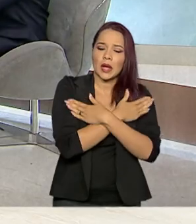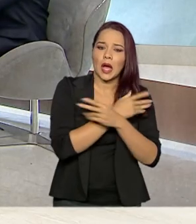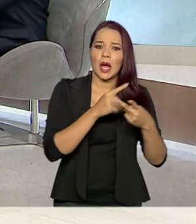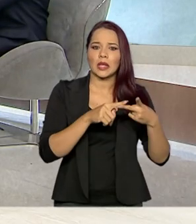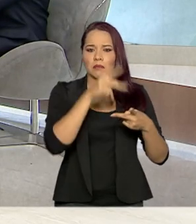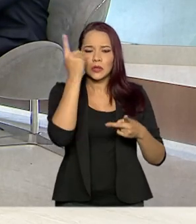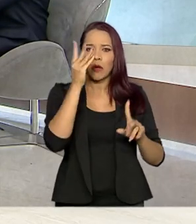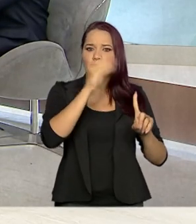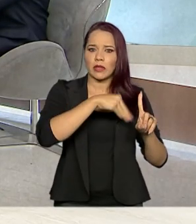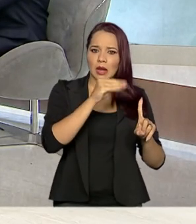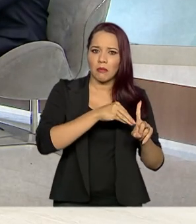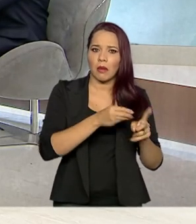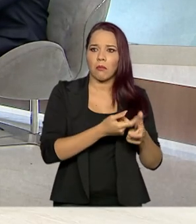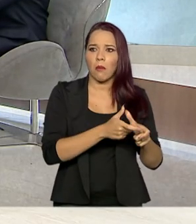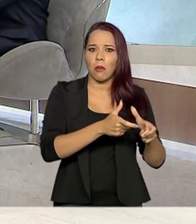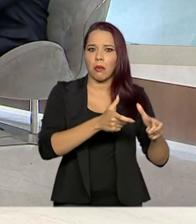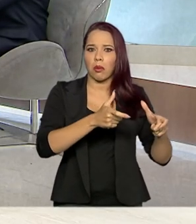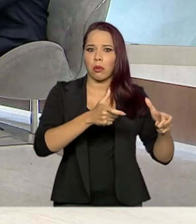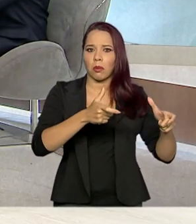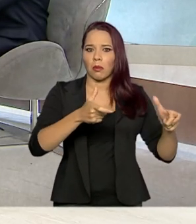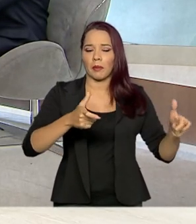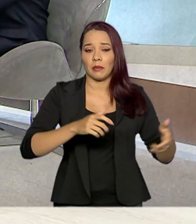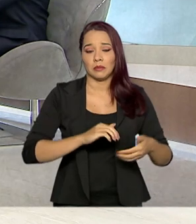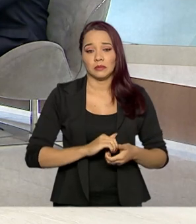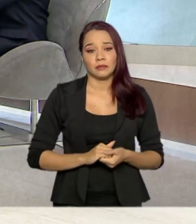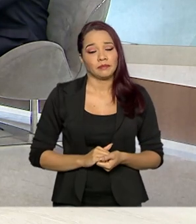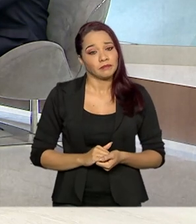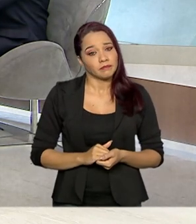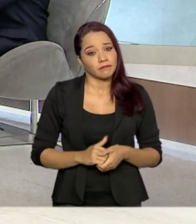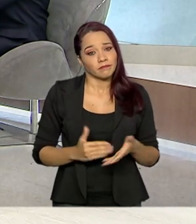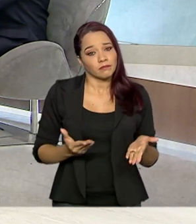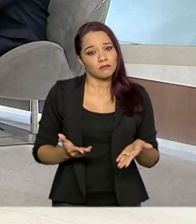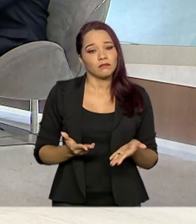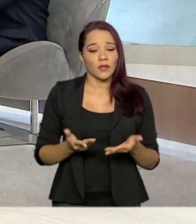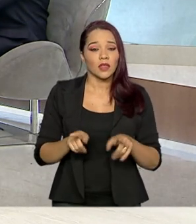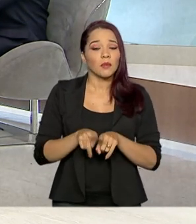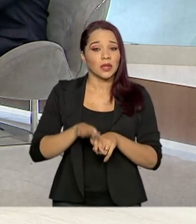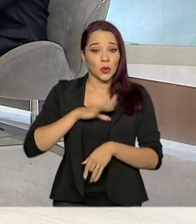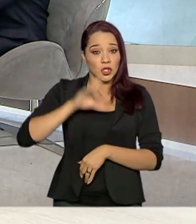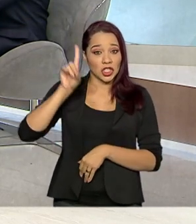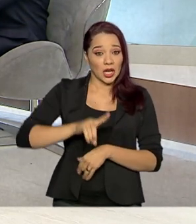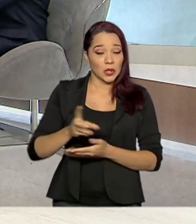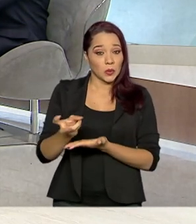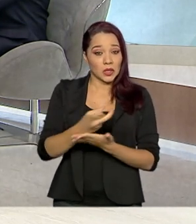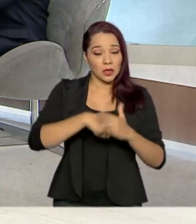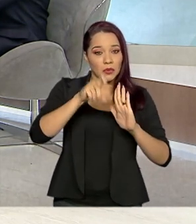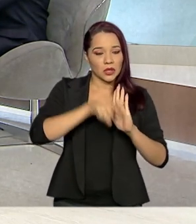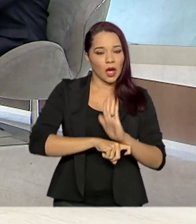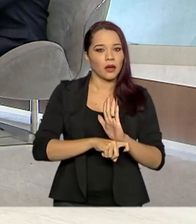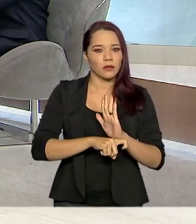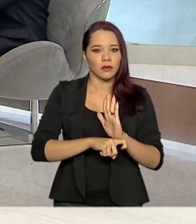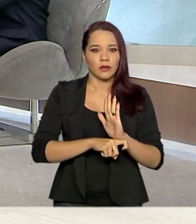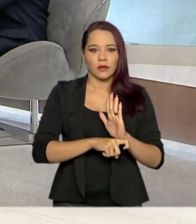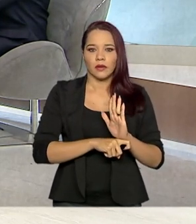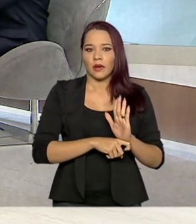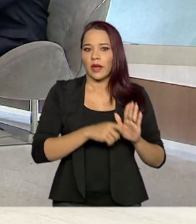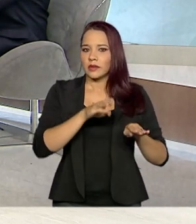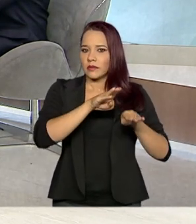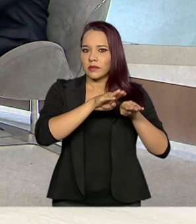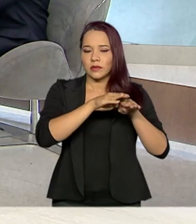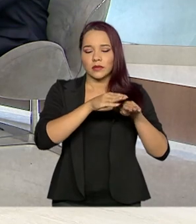situação de vulnerabilidade aumentou muito, e a gente pode ter o direito tributário reforçando essa